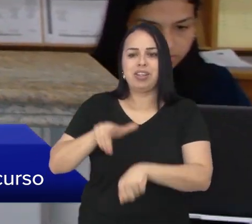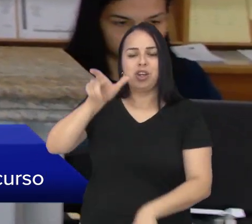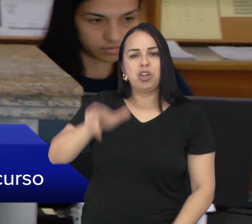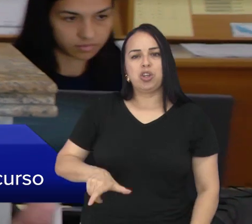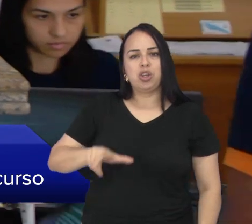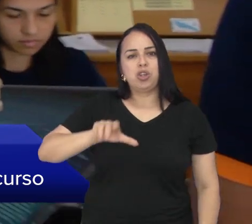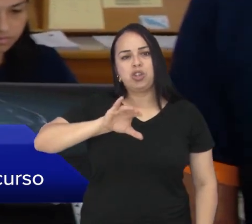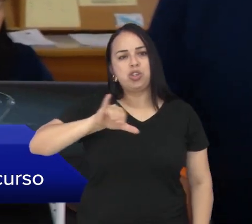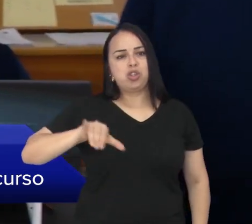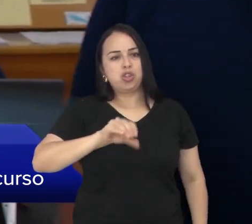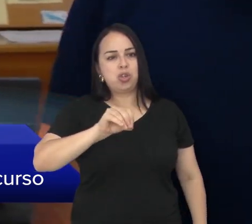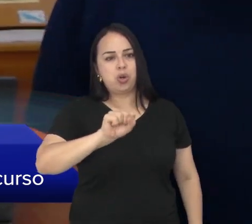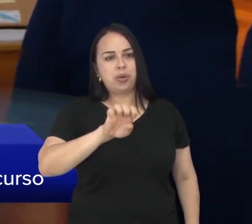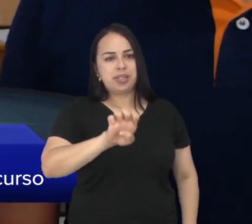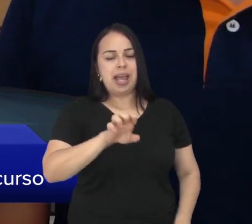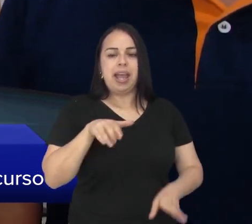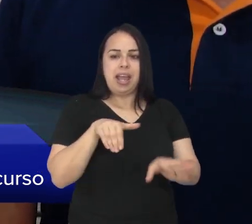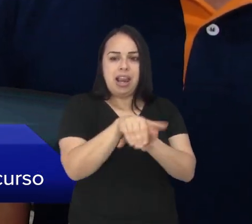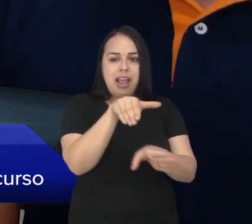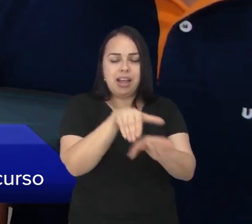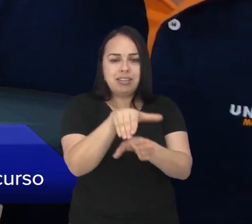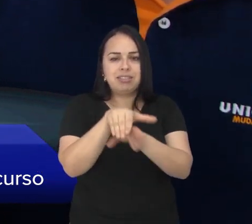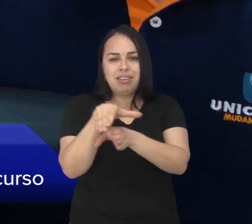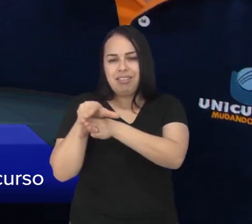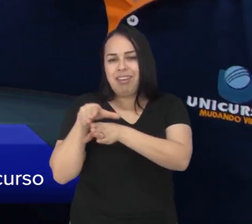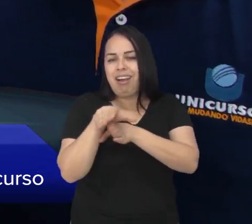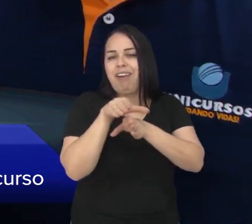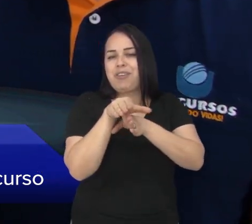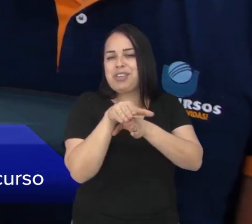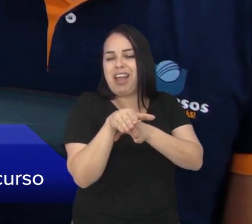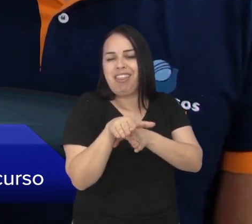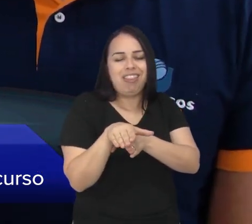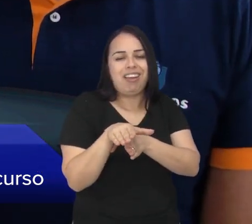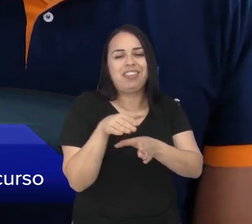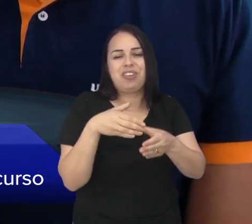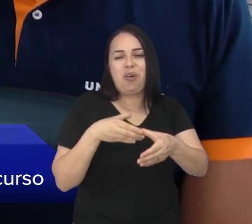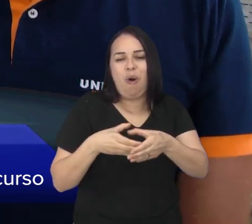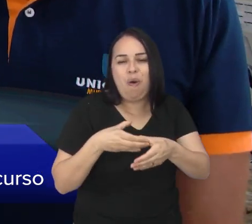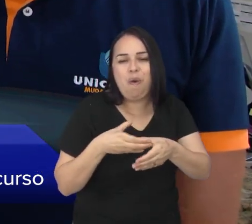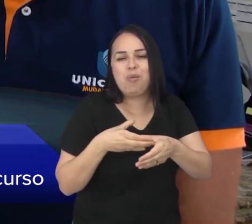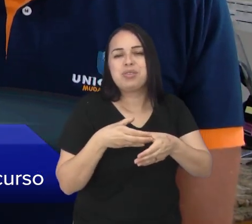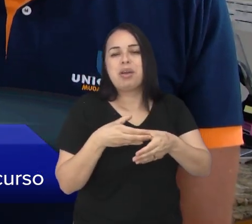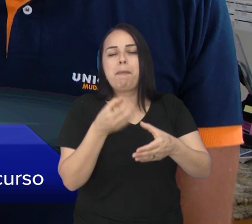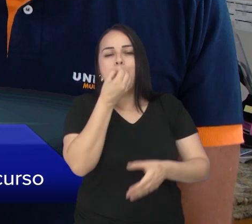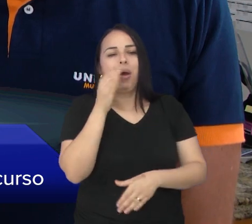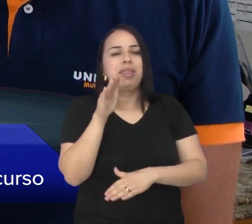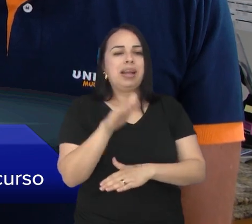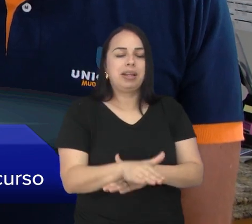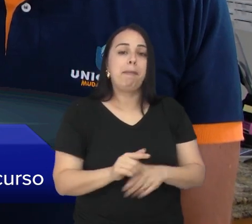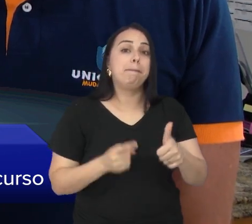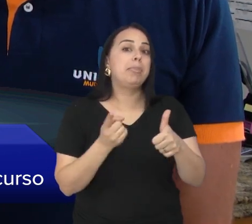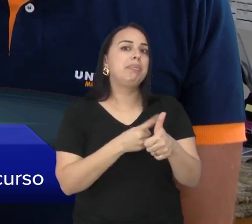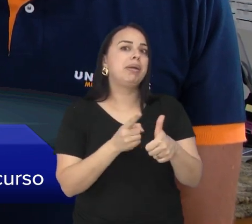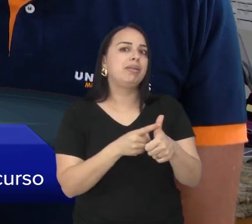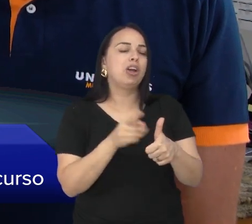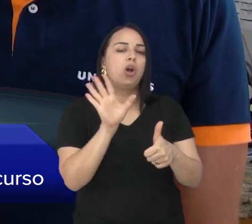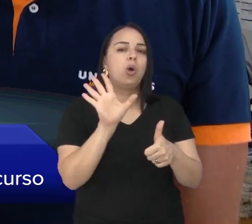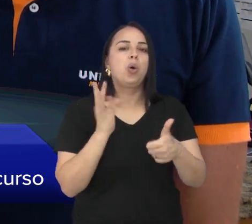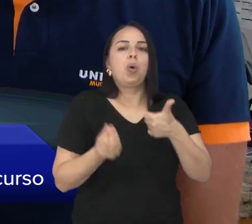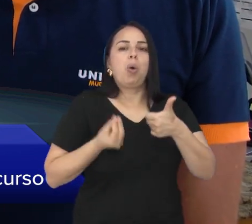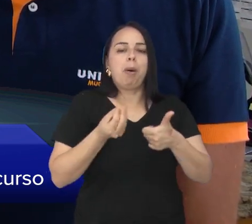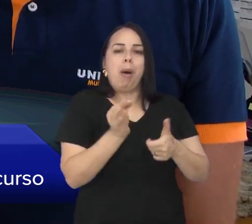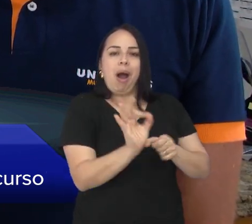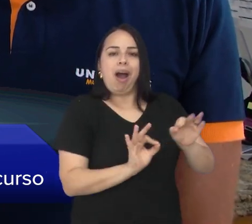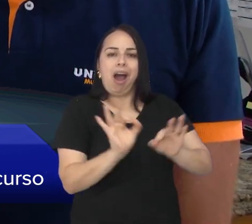agora com o José Roberto, que é consultor na área de concursos públicos. José, boa tarde para você. Primeiramente,